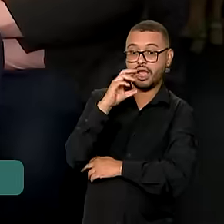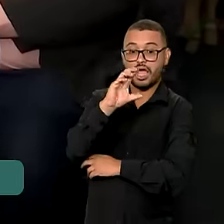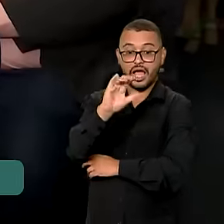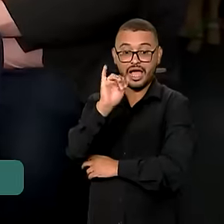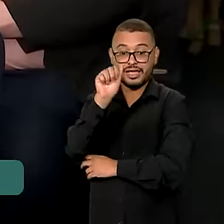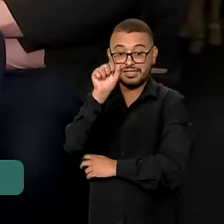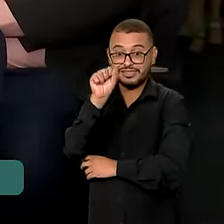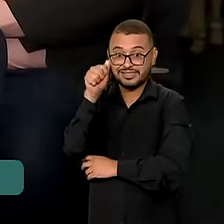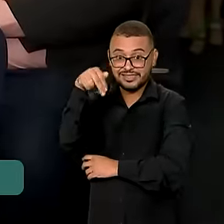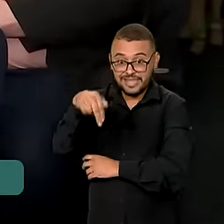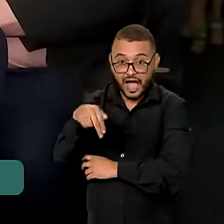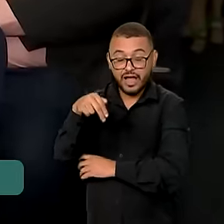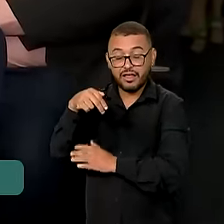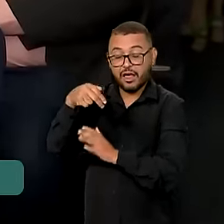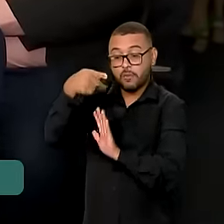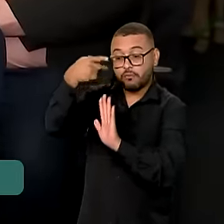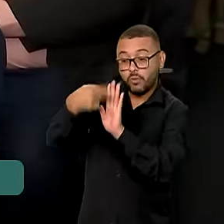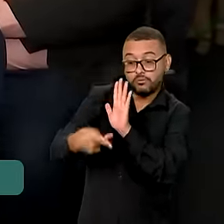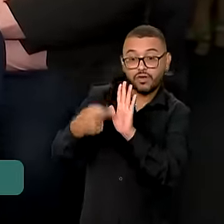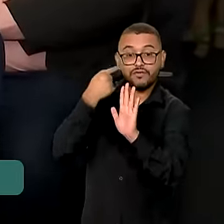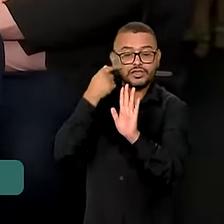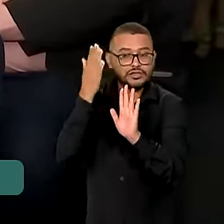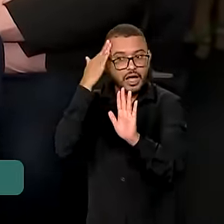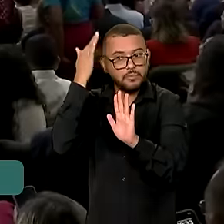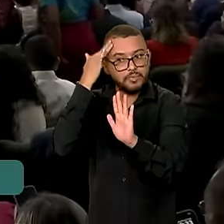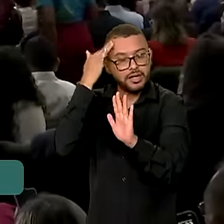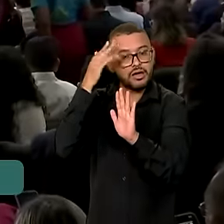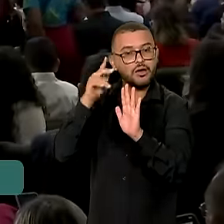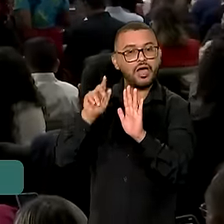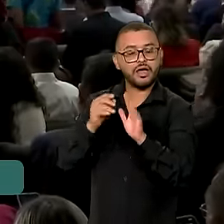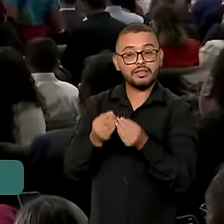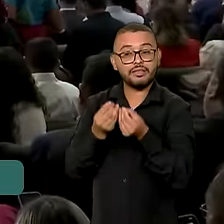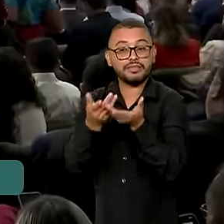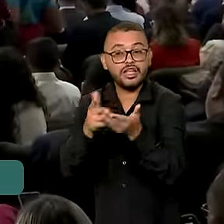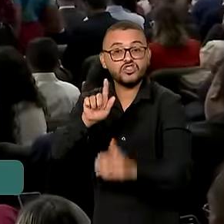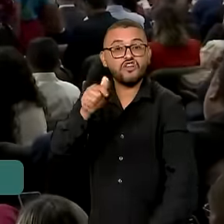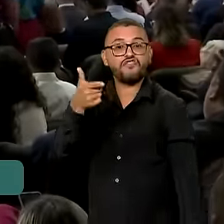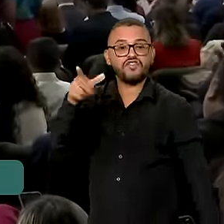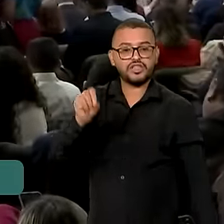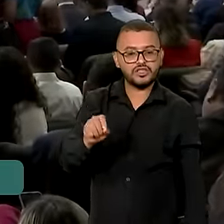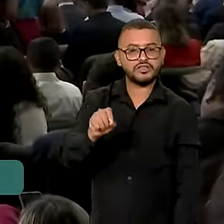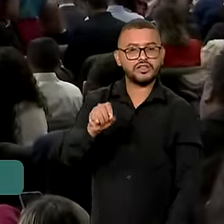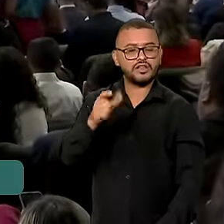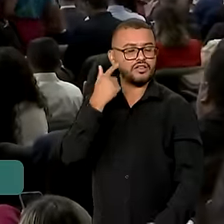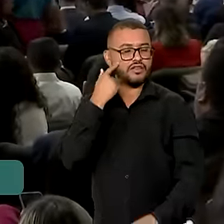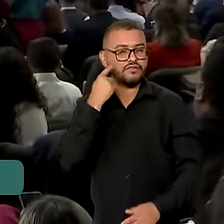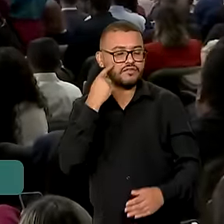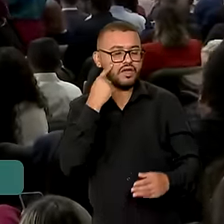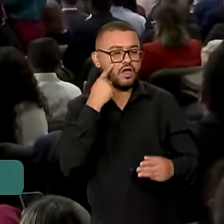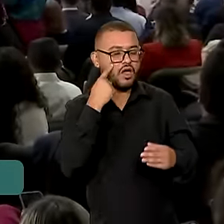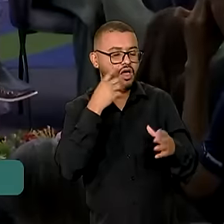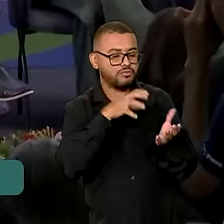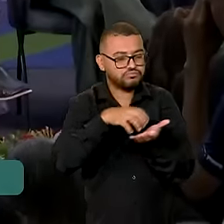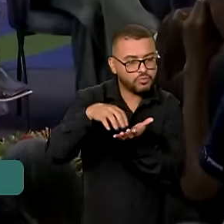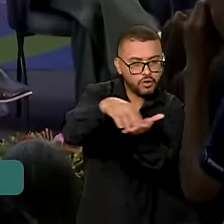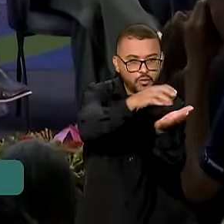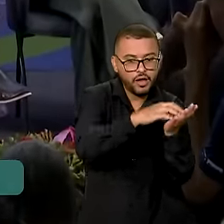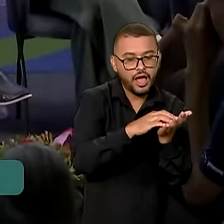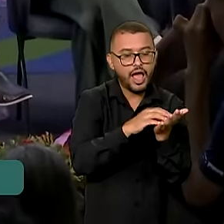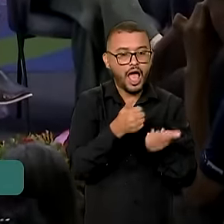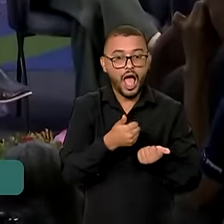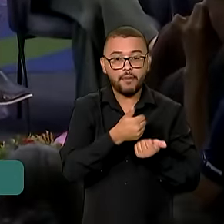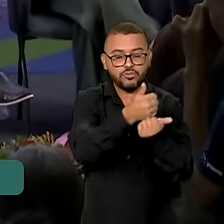que abordará propostas que devem ser levadas ao G20. No evento, os ministérios que compõem a CAISAN vão dar suas